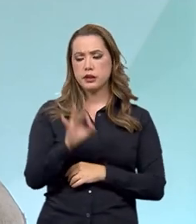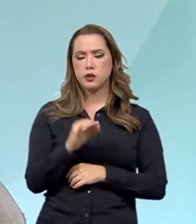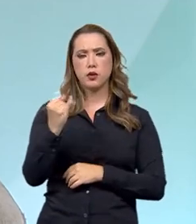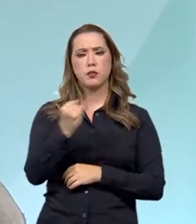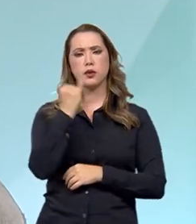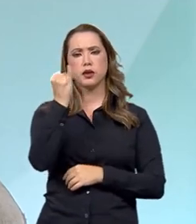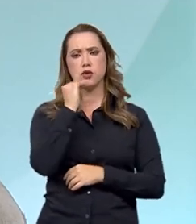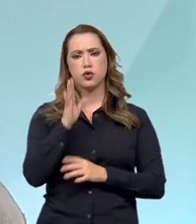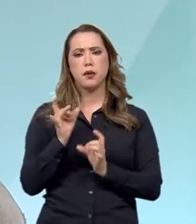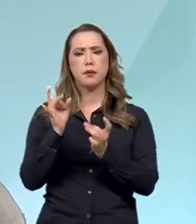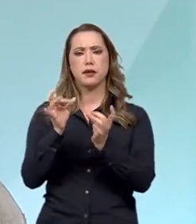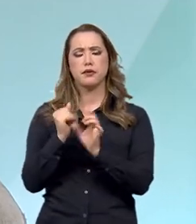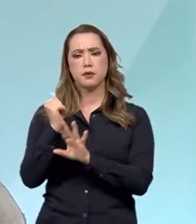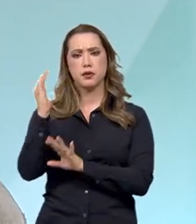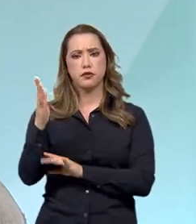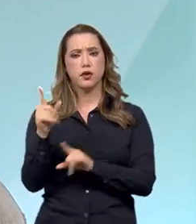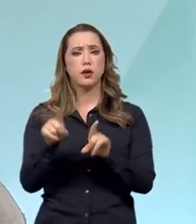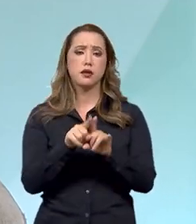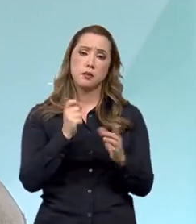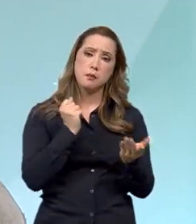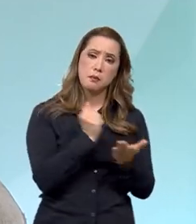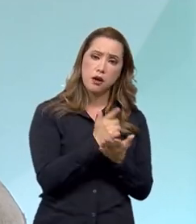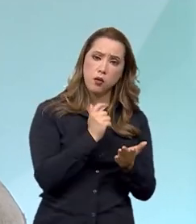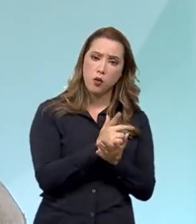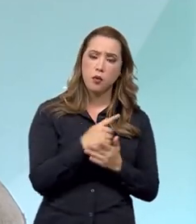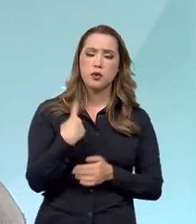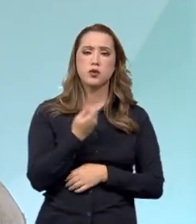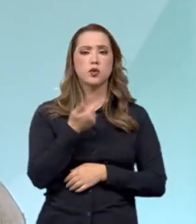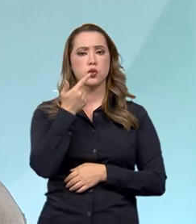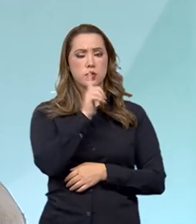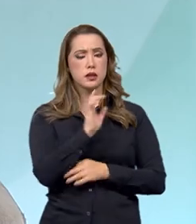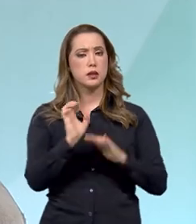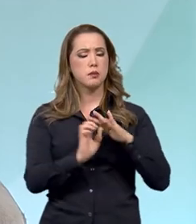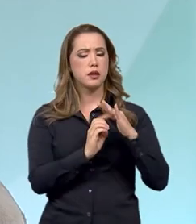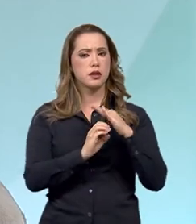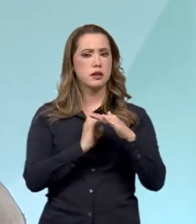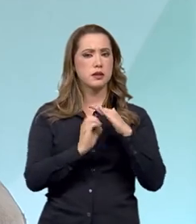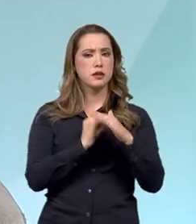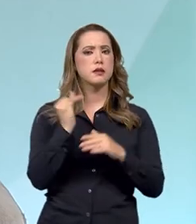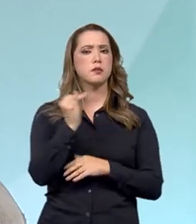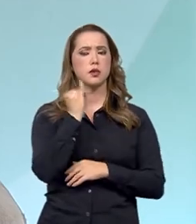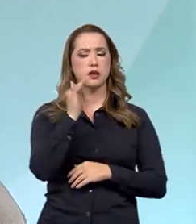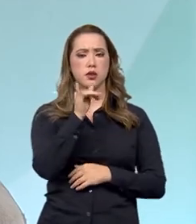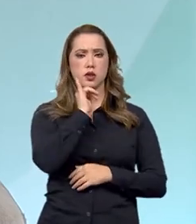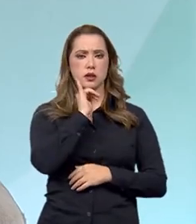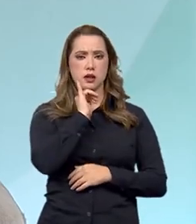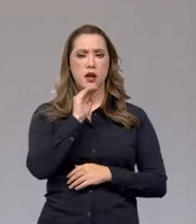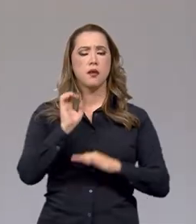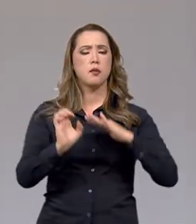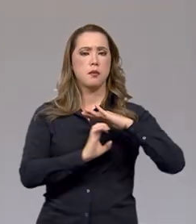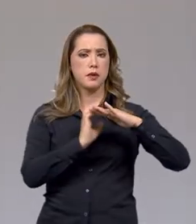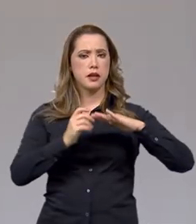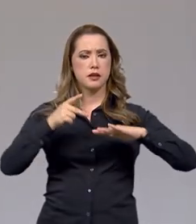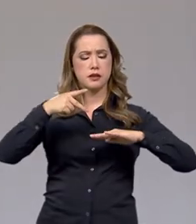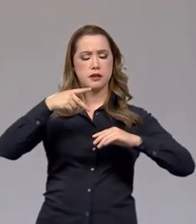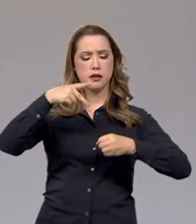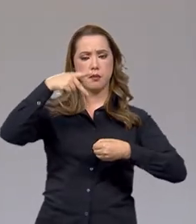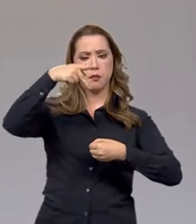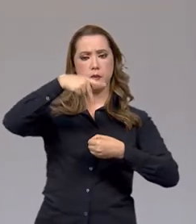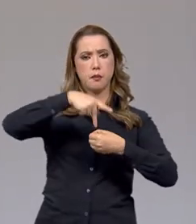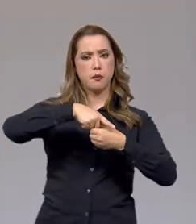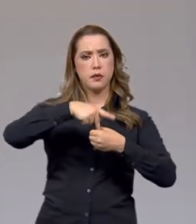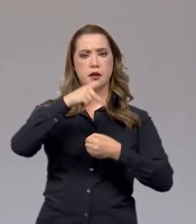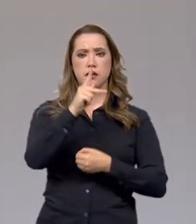como importação, onde nós conseguimos atrair grandes empresas brasileiras. Uma delas é a Petrobras, que nós tivemos a satisfação de conceder o